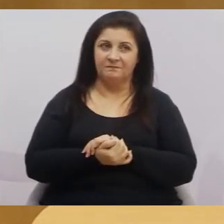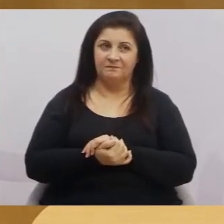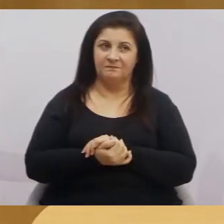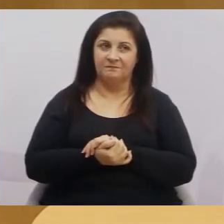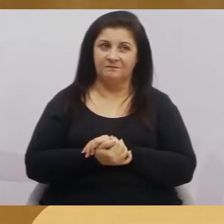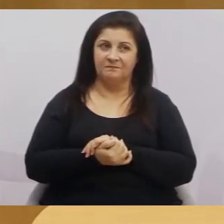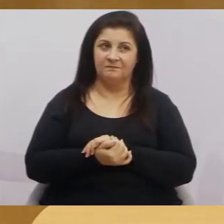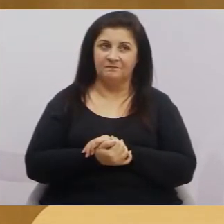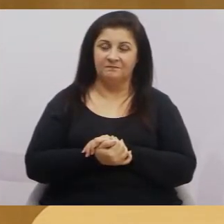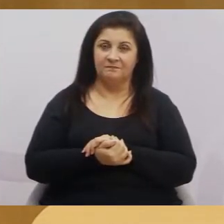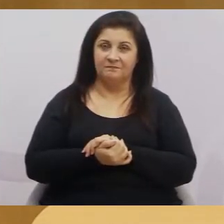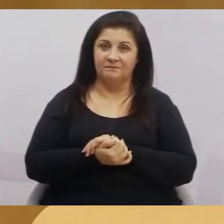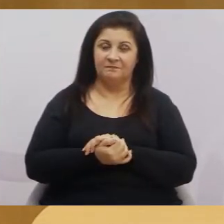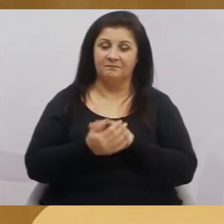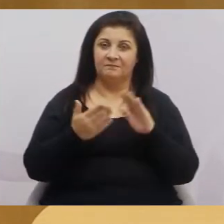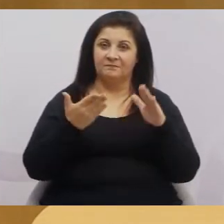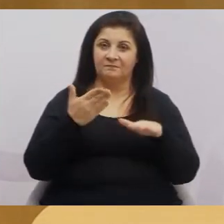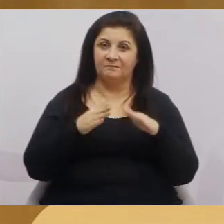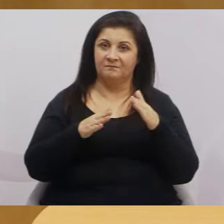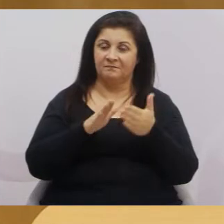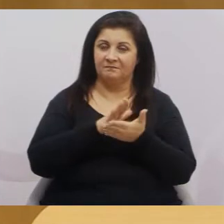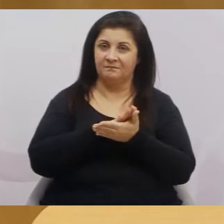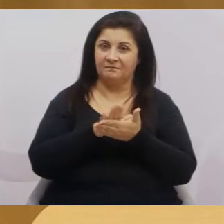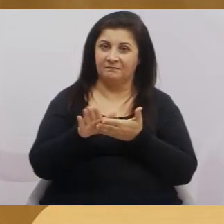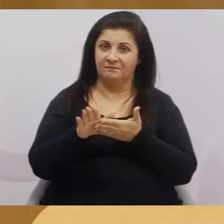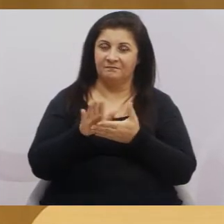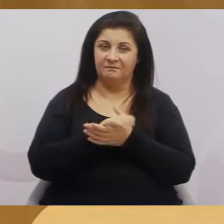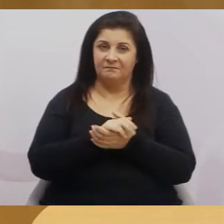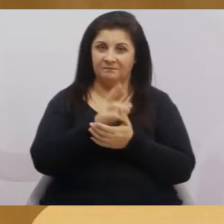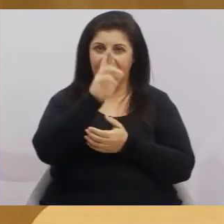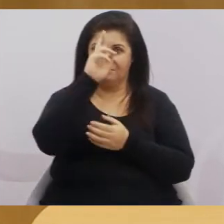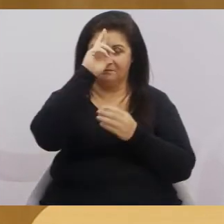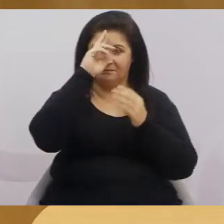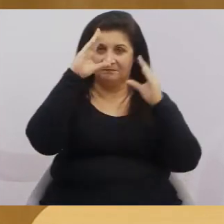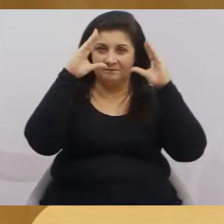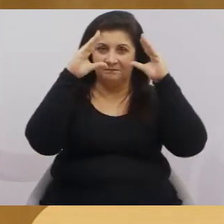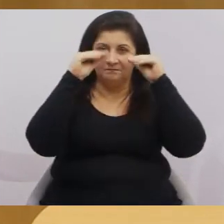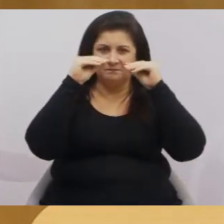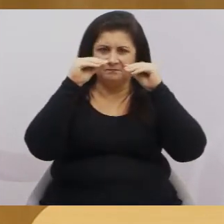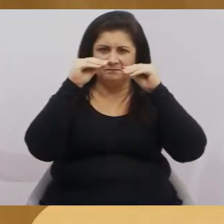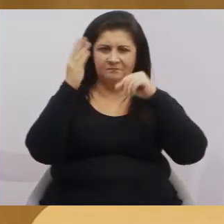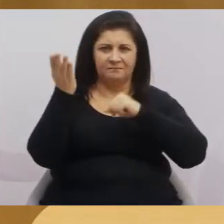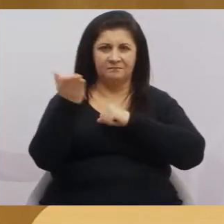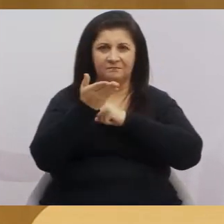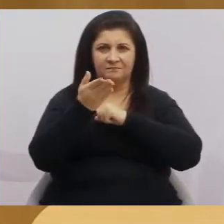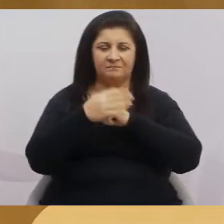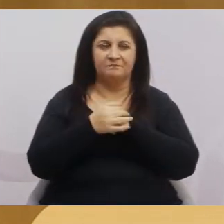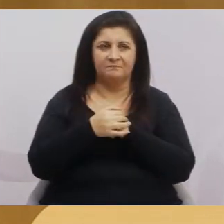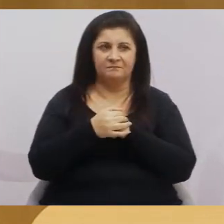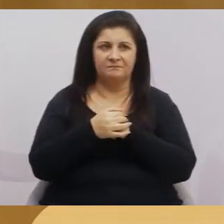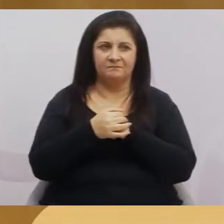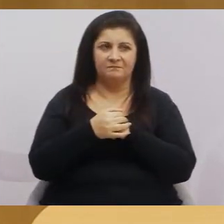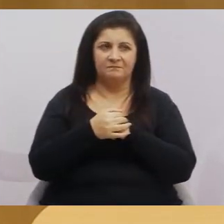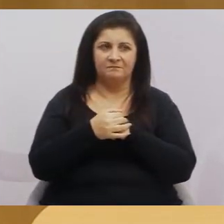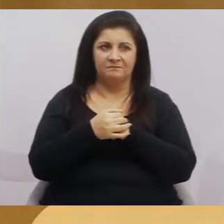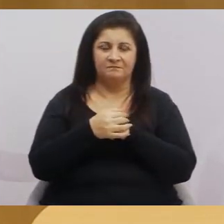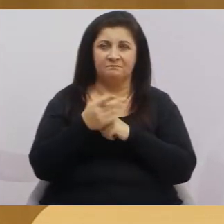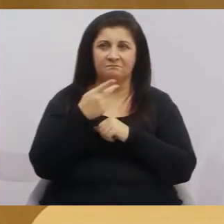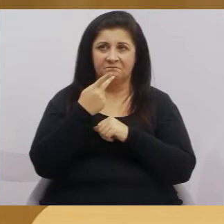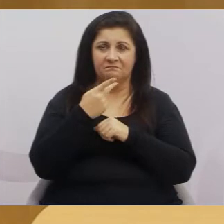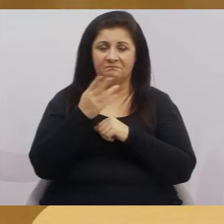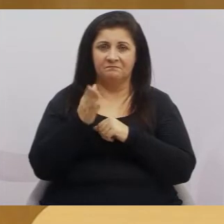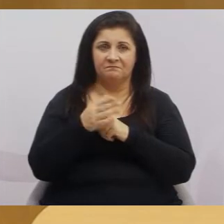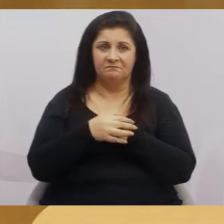Nós, tem dia que sai daqui, nós sai daqui meia-noite e vinte e cinco. Eu tenho falado aqui,